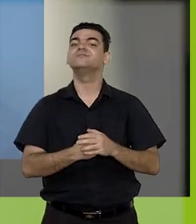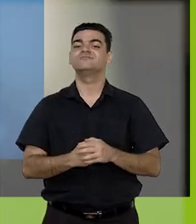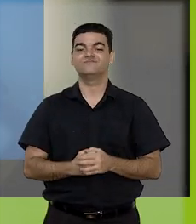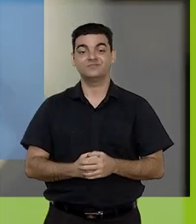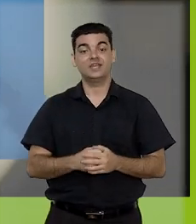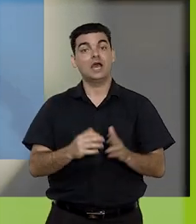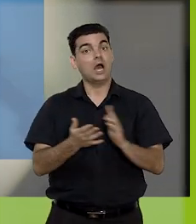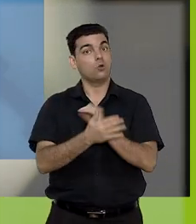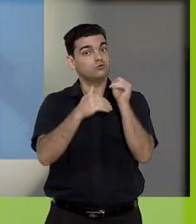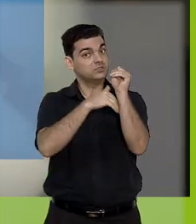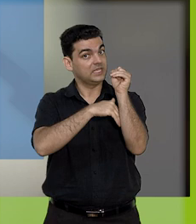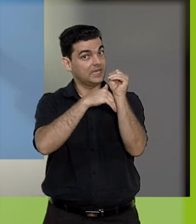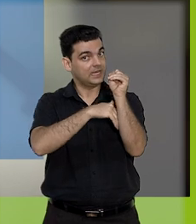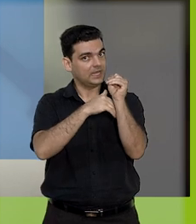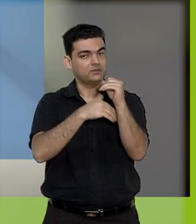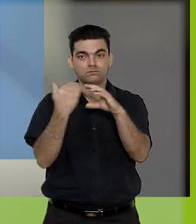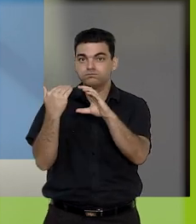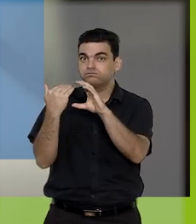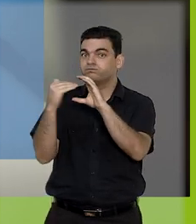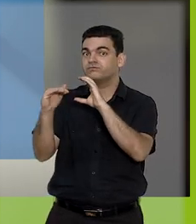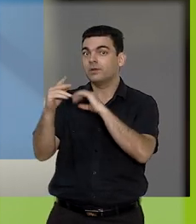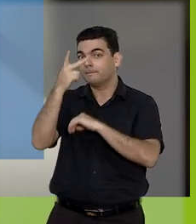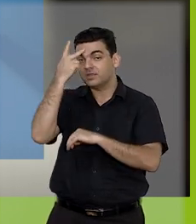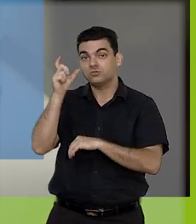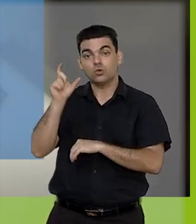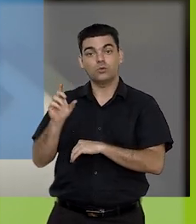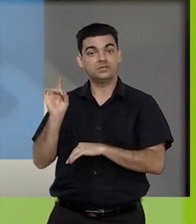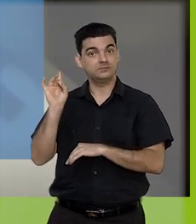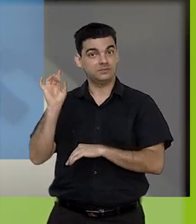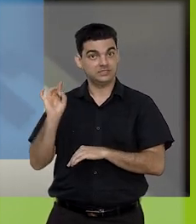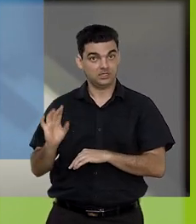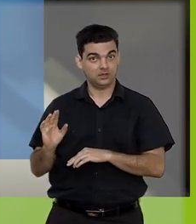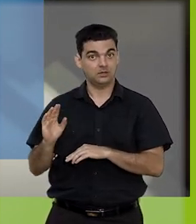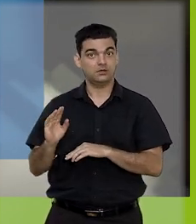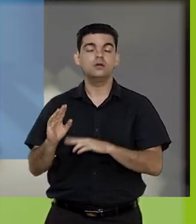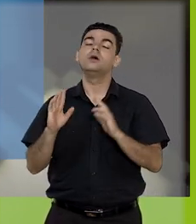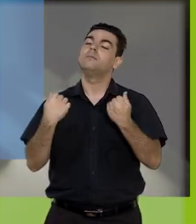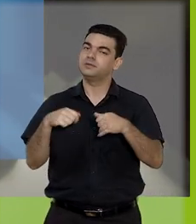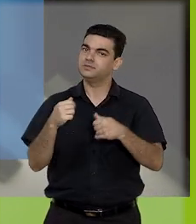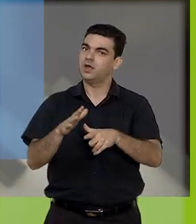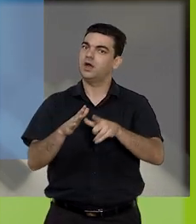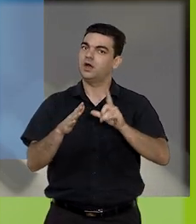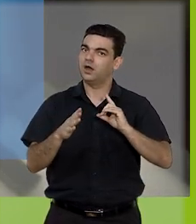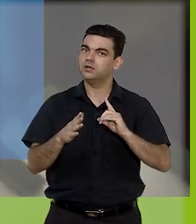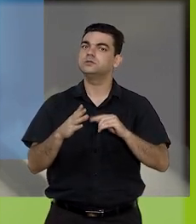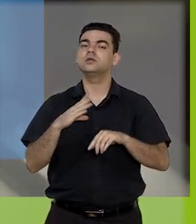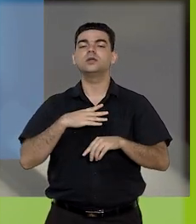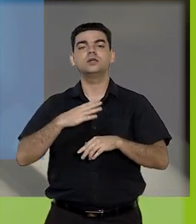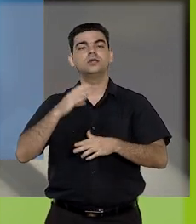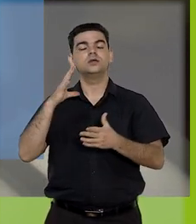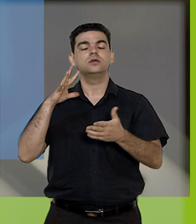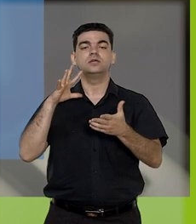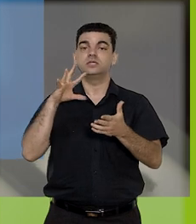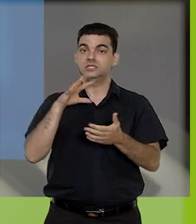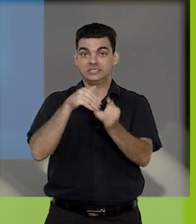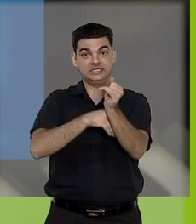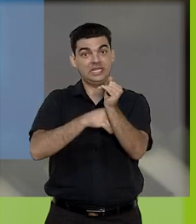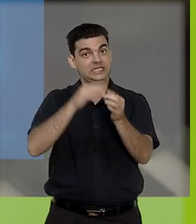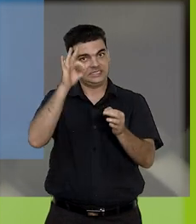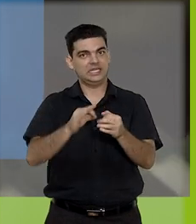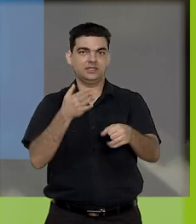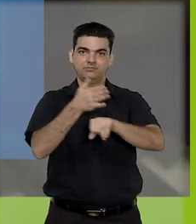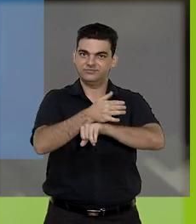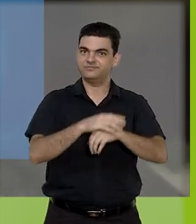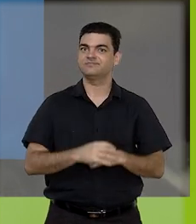Processos sigilosos são compartilhados entre usuários específicos mediante a concessão de credencial de acesso.